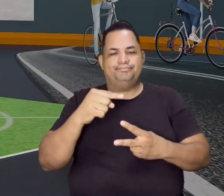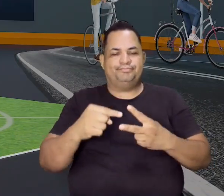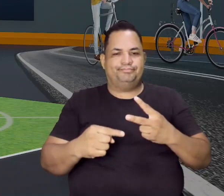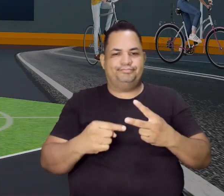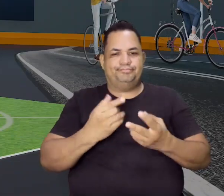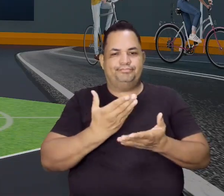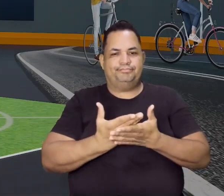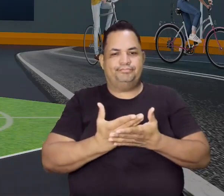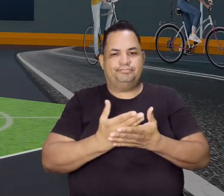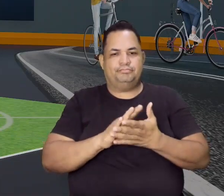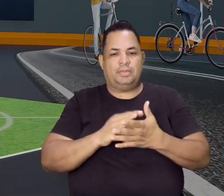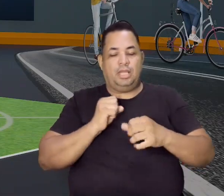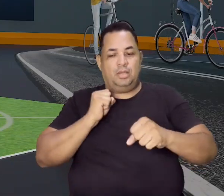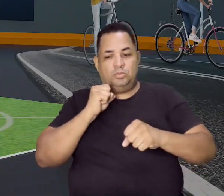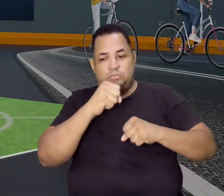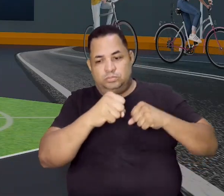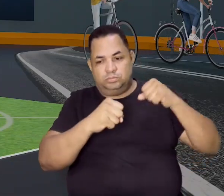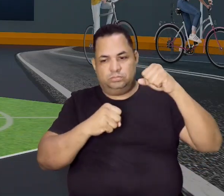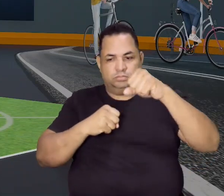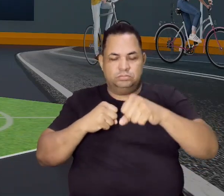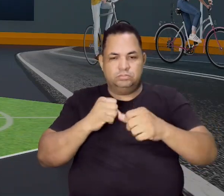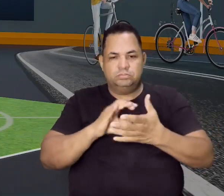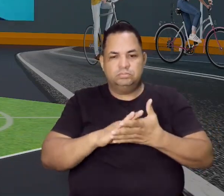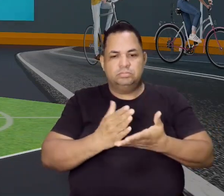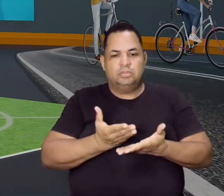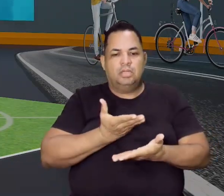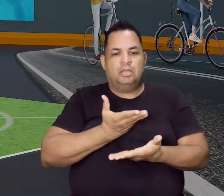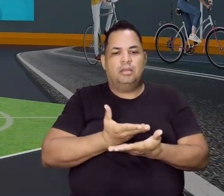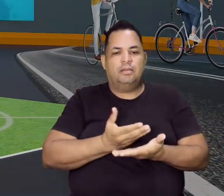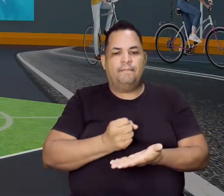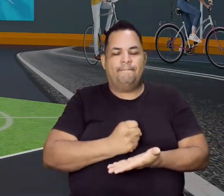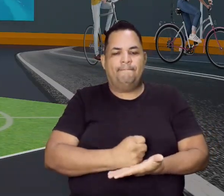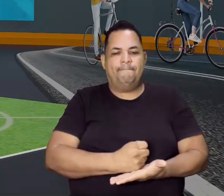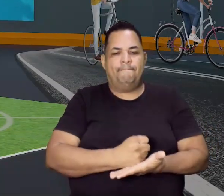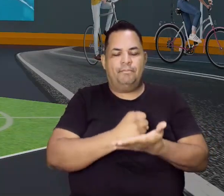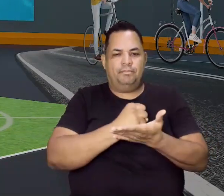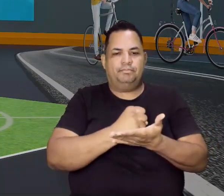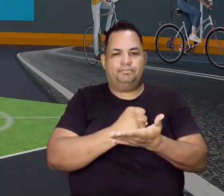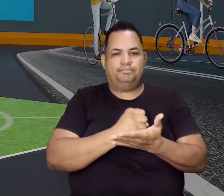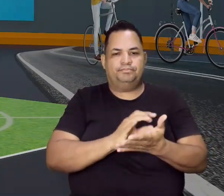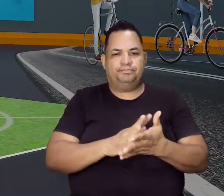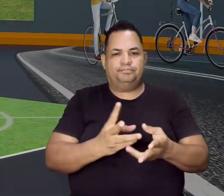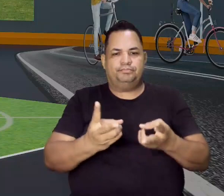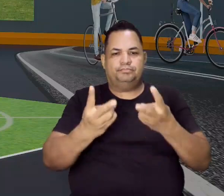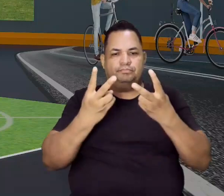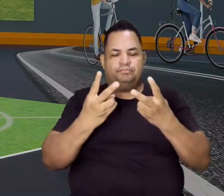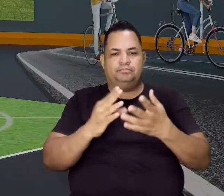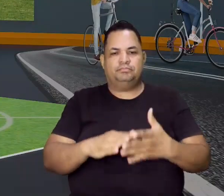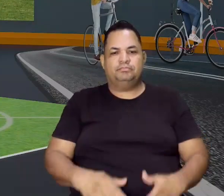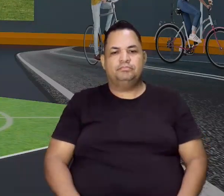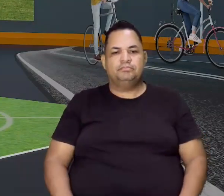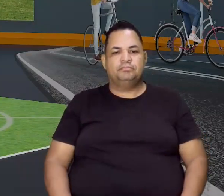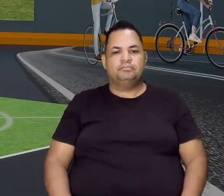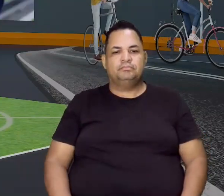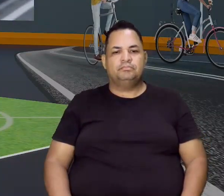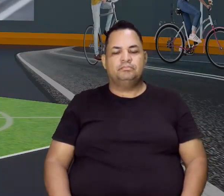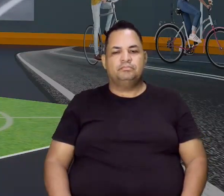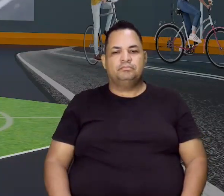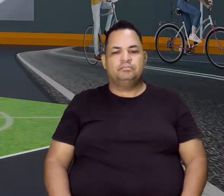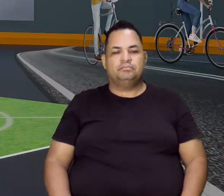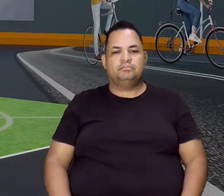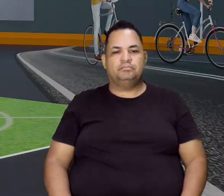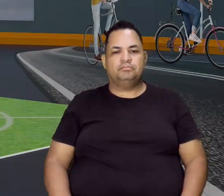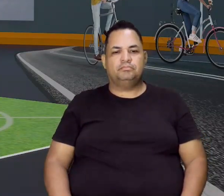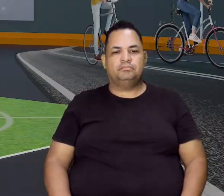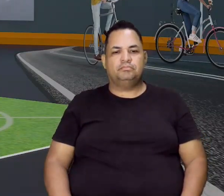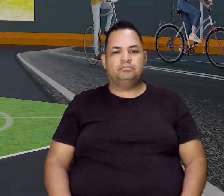Que a gente vai falar sobre lutas e aí a gente fala sobre a base. Ó, perceba, ó, ó, largura do meu ombro, tá vendo? Essa é a